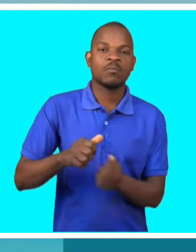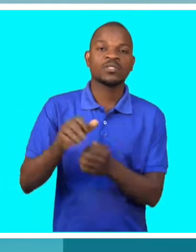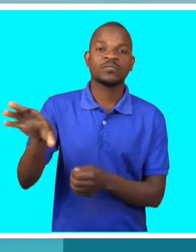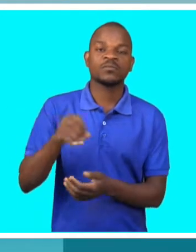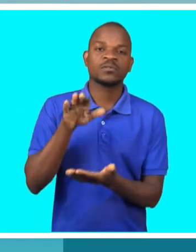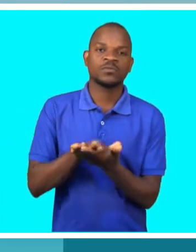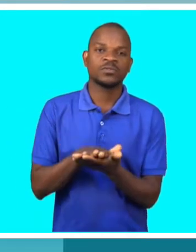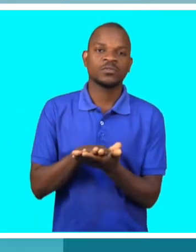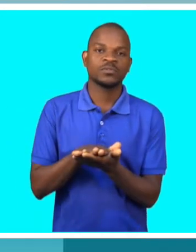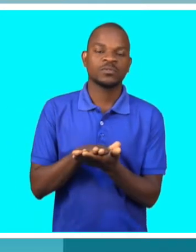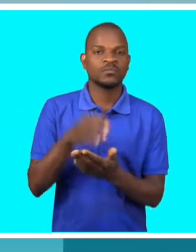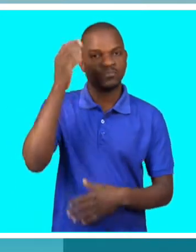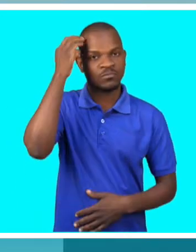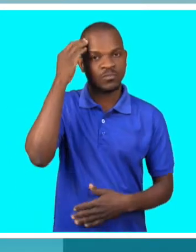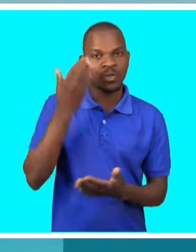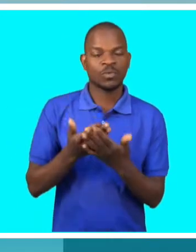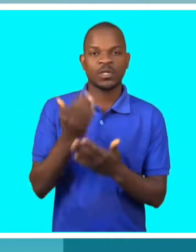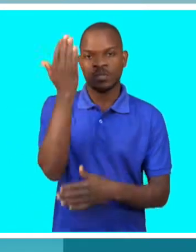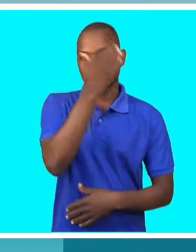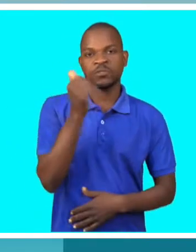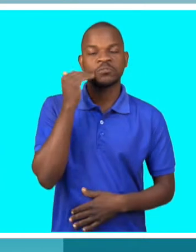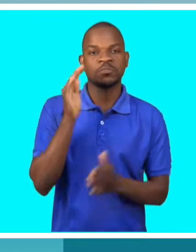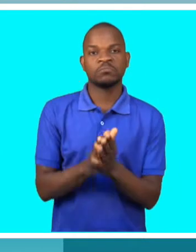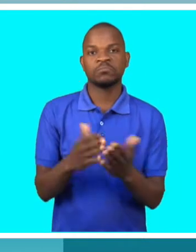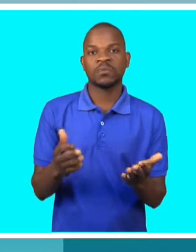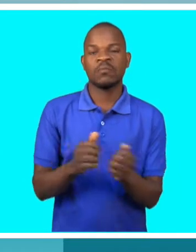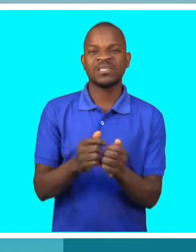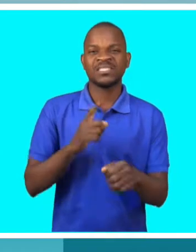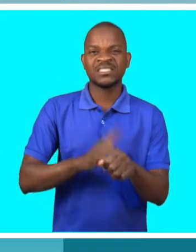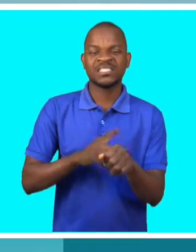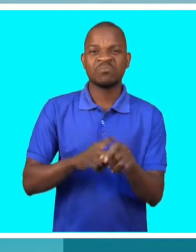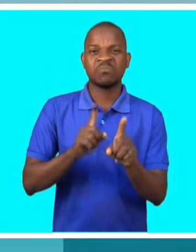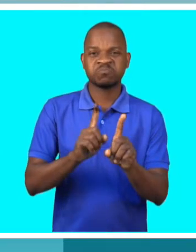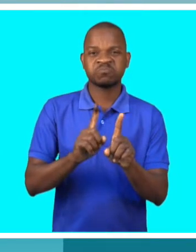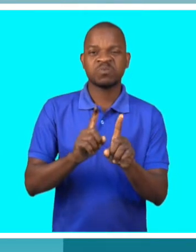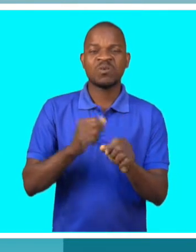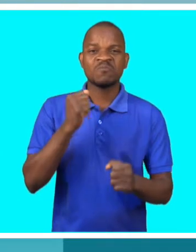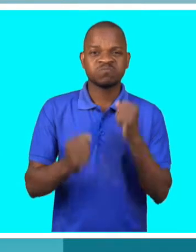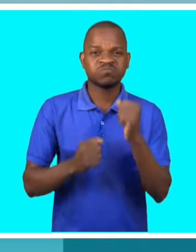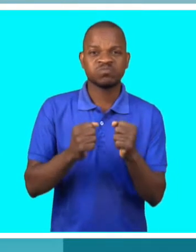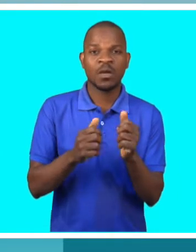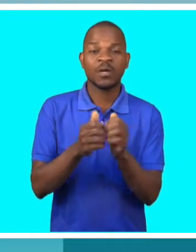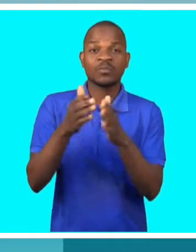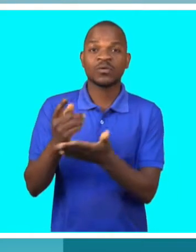tínhamos guia aqui. O guia até chegou para cair na pista.